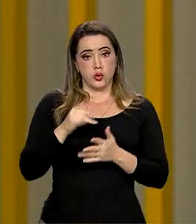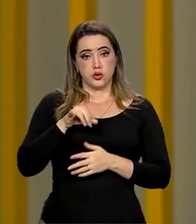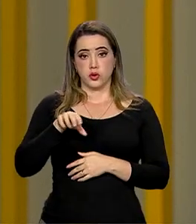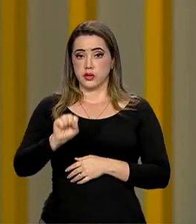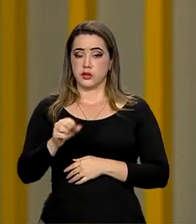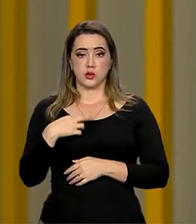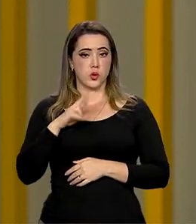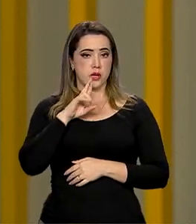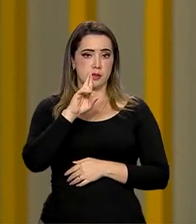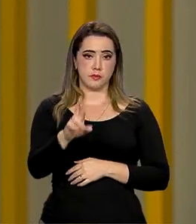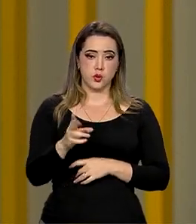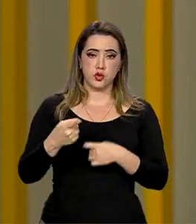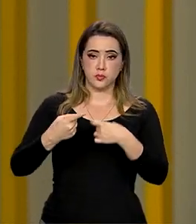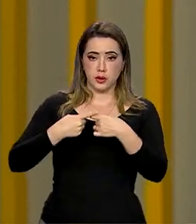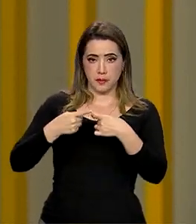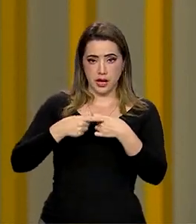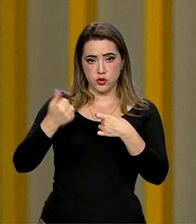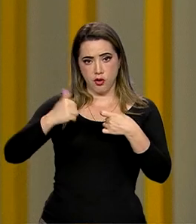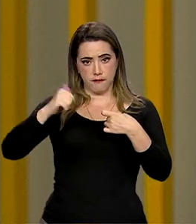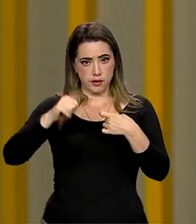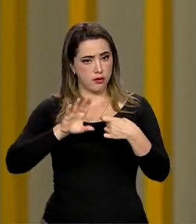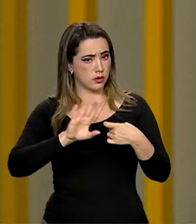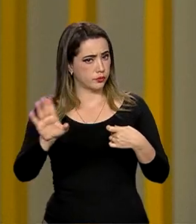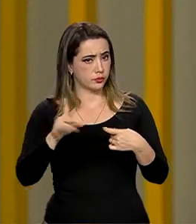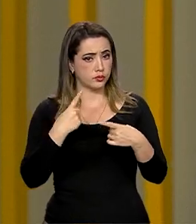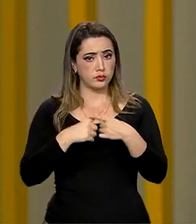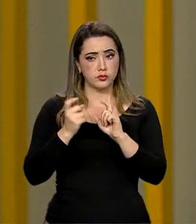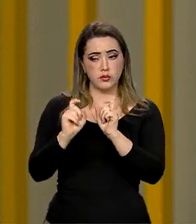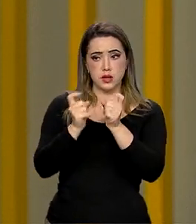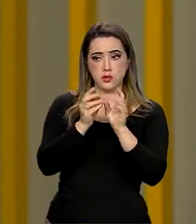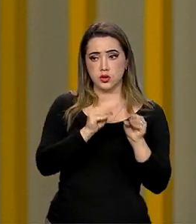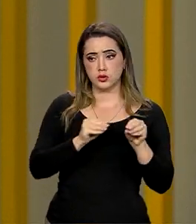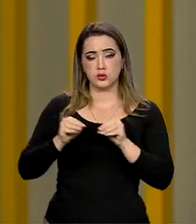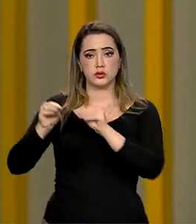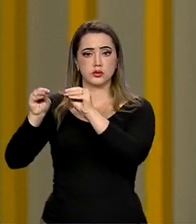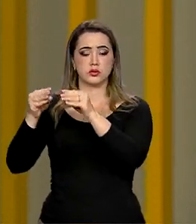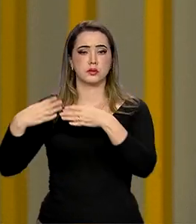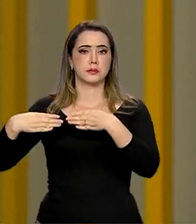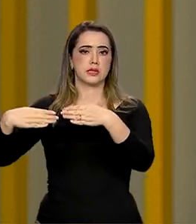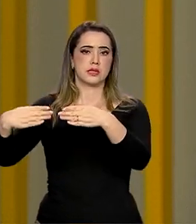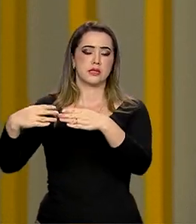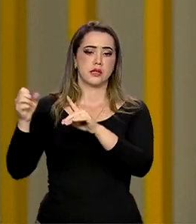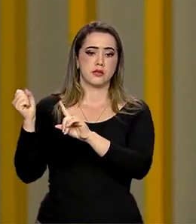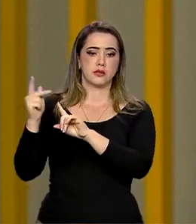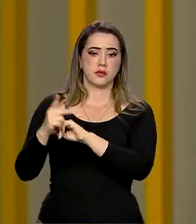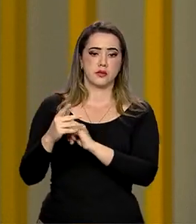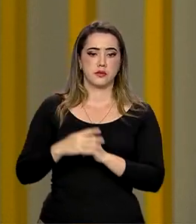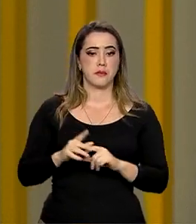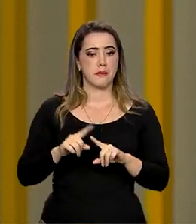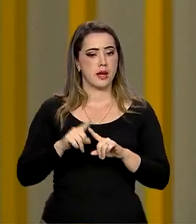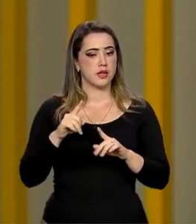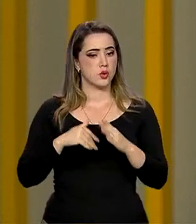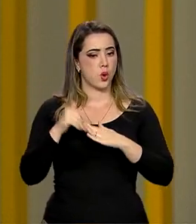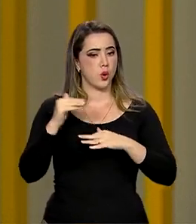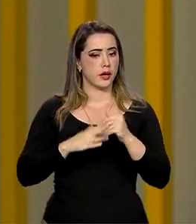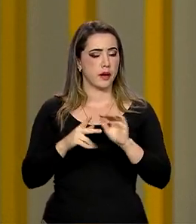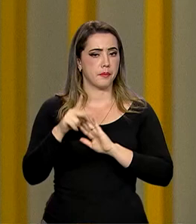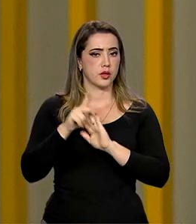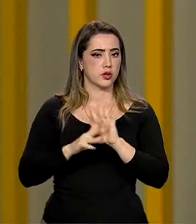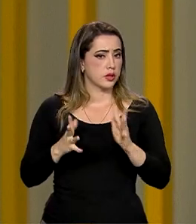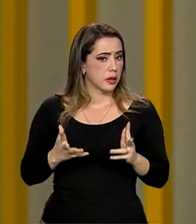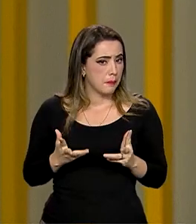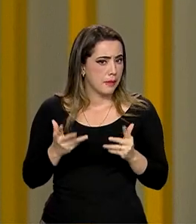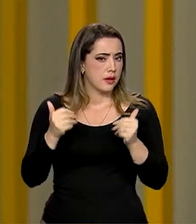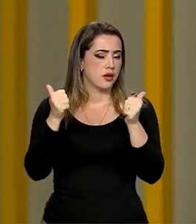perícia médica. A perícia médica, por uma questão de gestão, foi deslocada para o Ministério da Previdência. Mas, qualquer projeto que melhore o